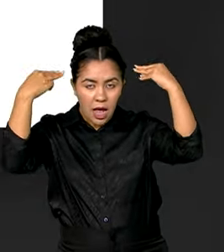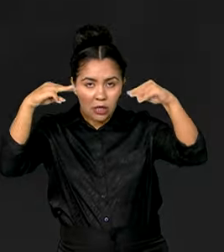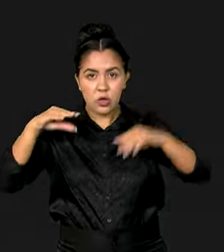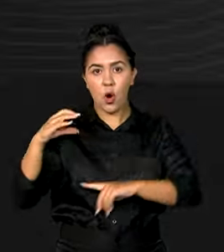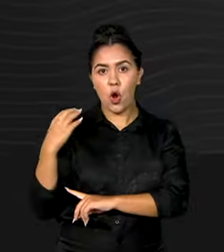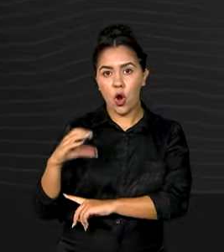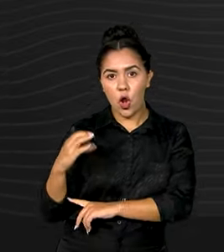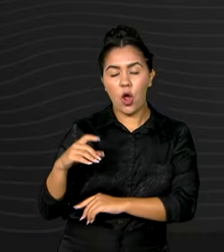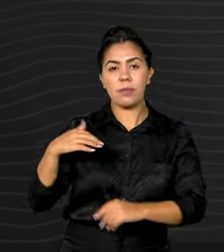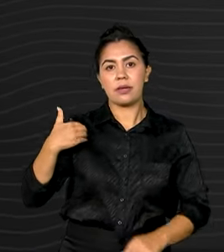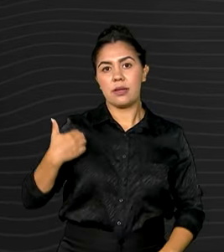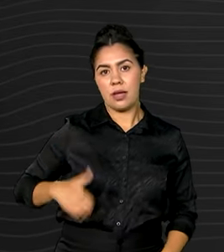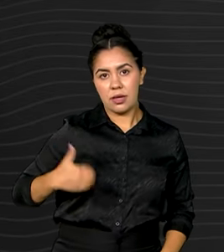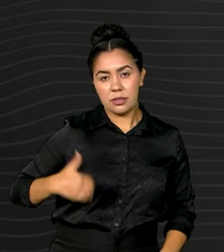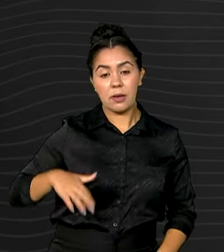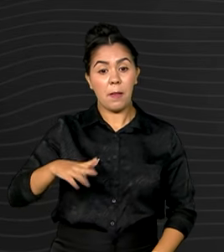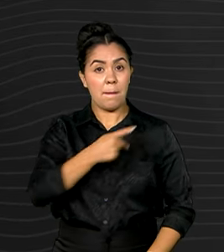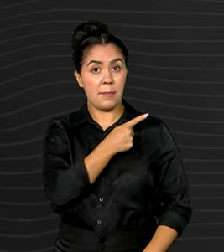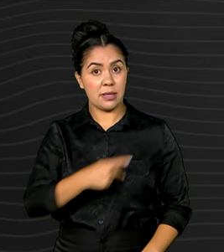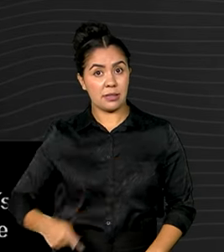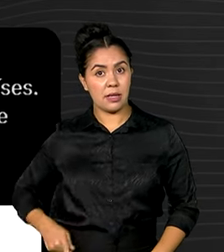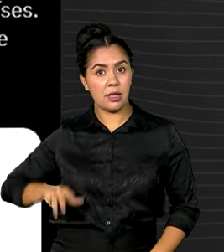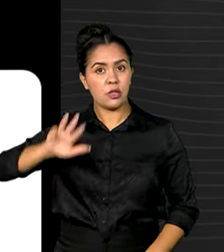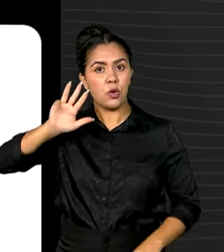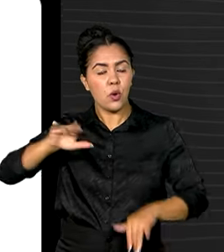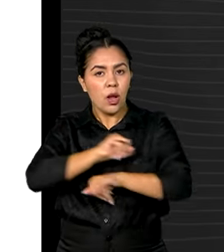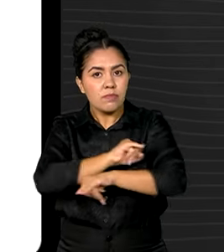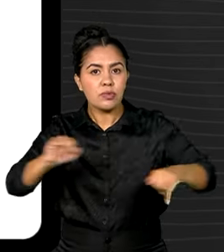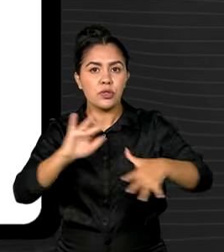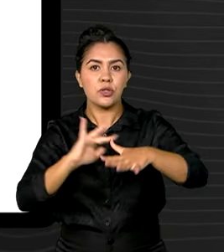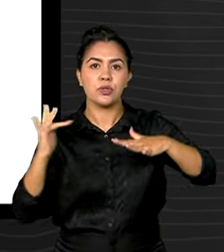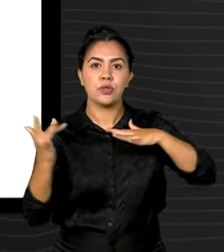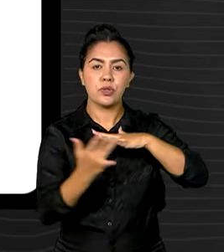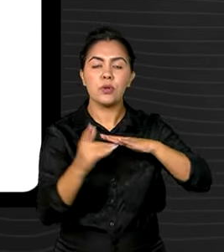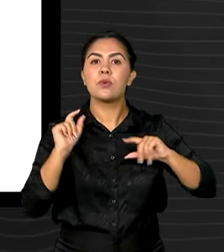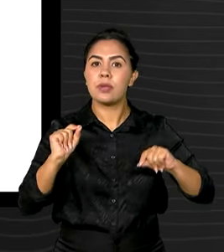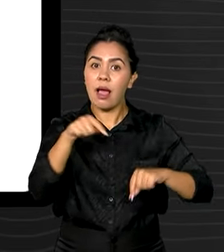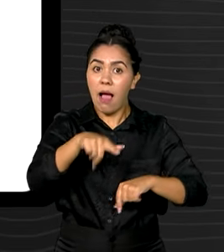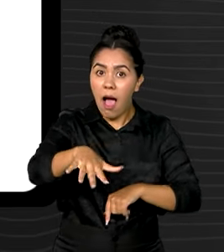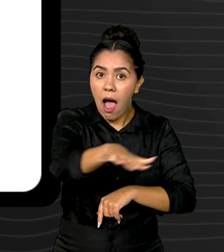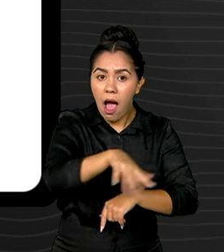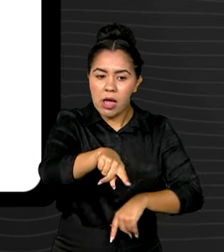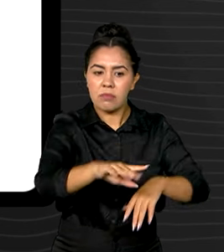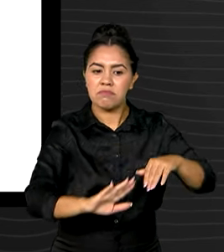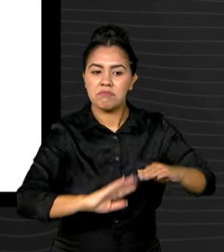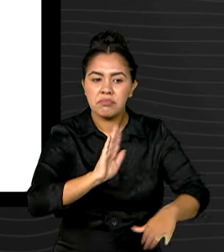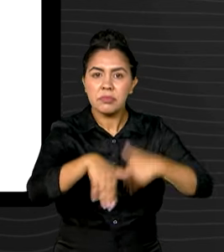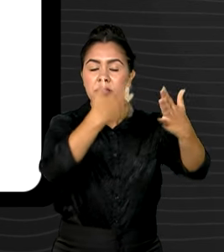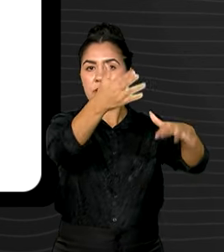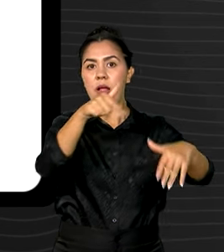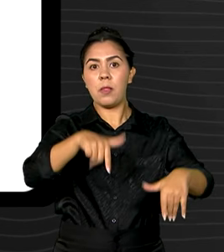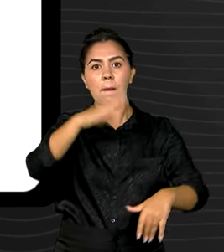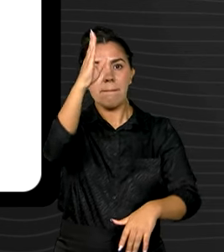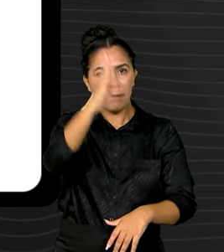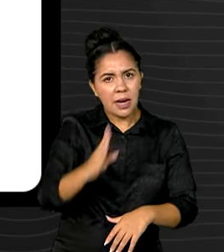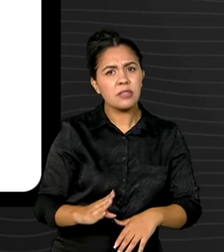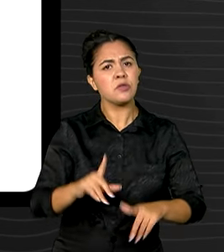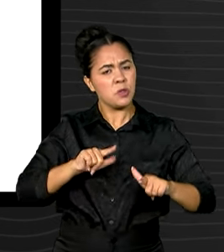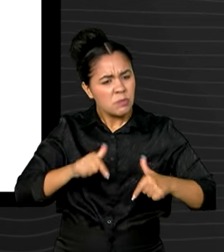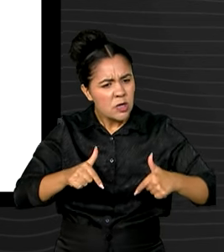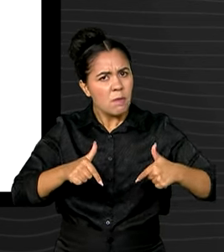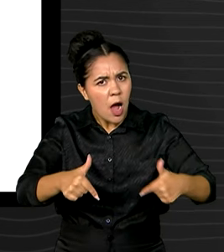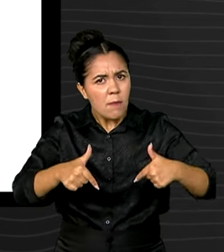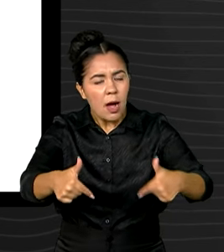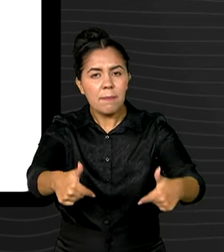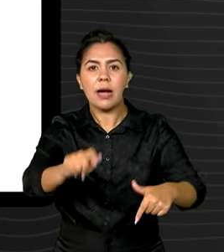Pelas redes sociais, o presidente Lula destacou o crescimento do setor. Disse que o país não para de avançar, resultado